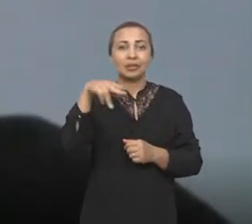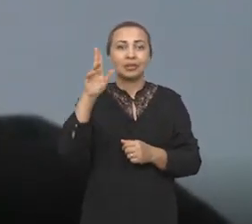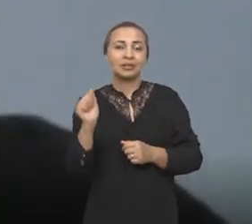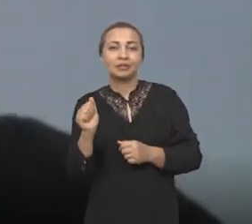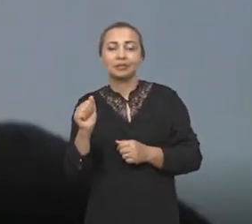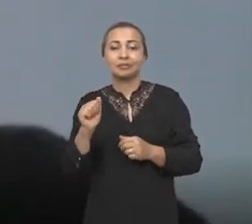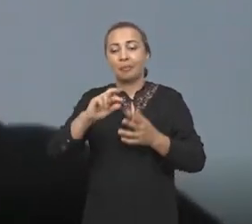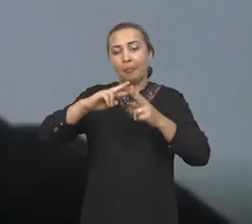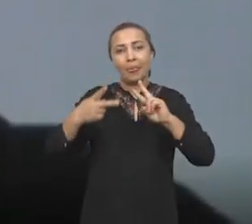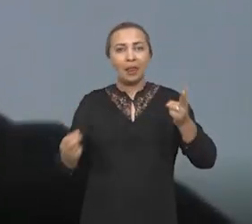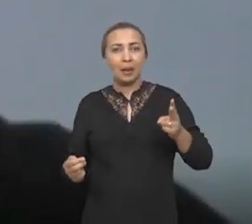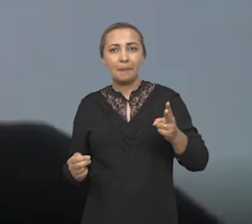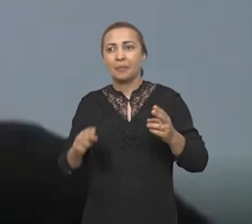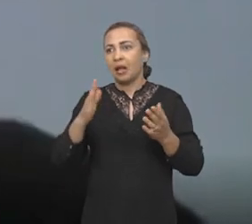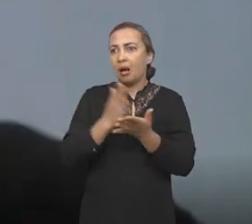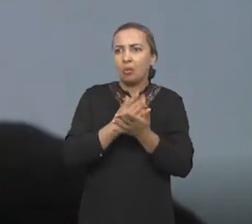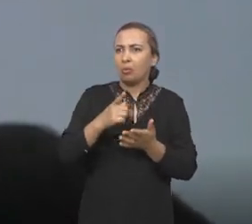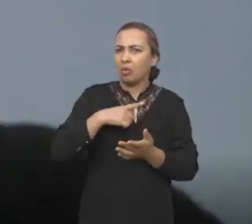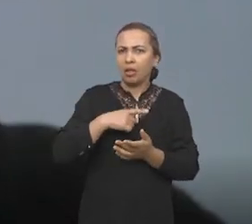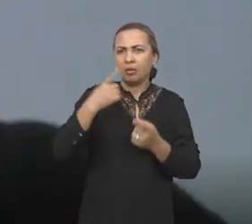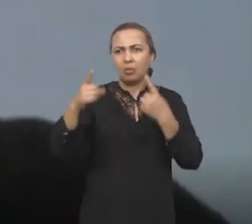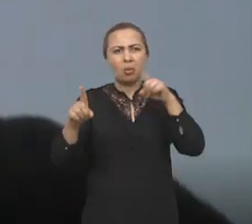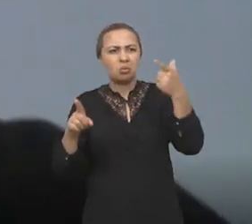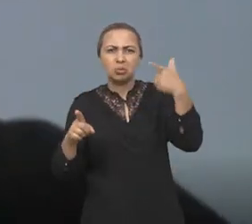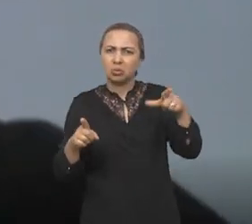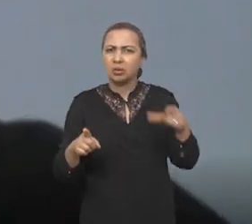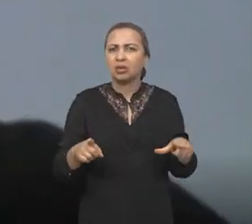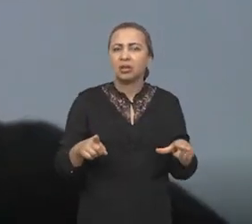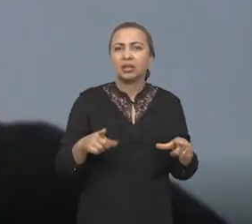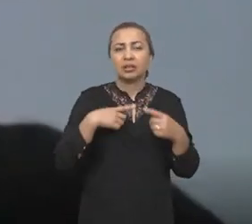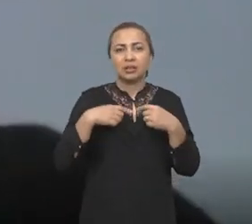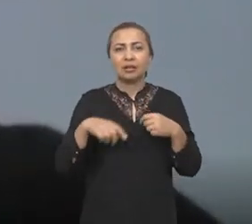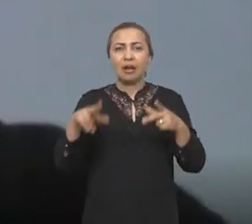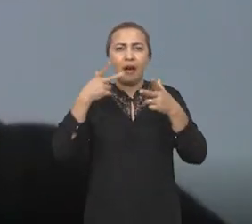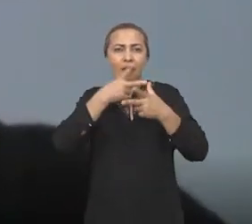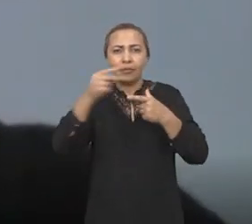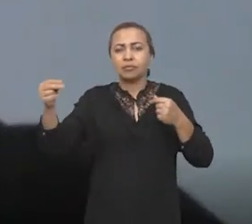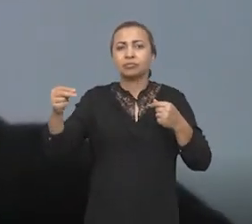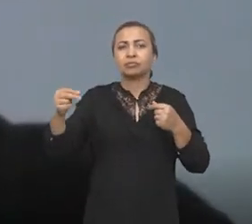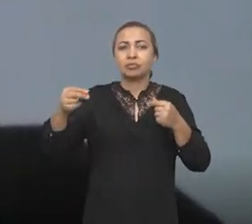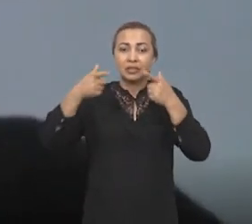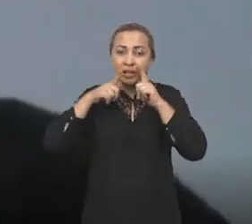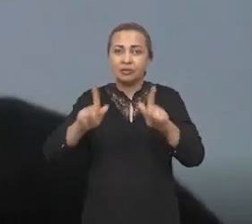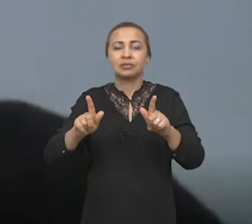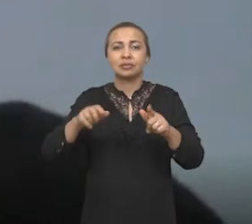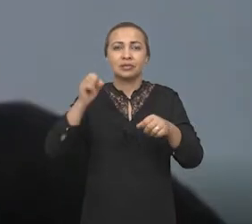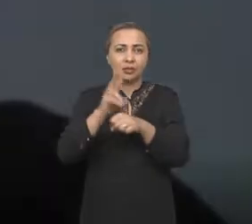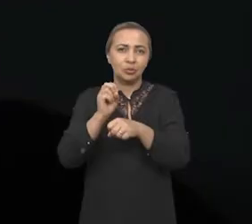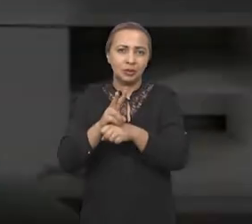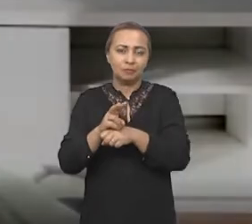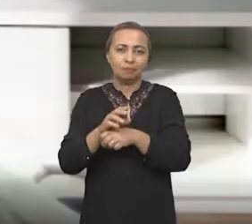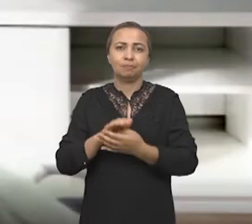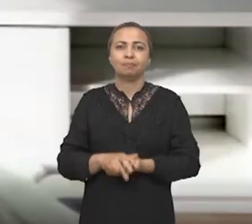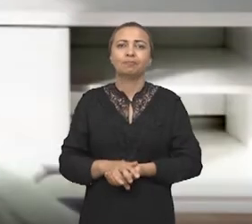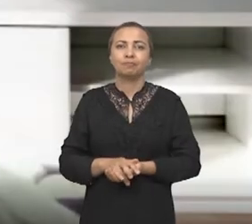uns têm e outros não têm, uns mais intensos, outros menos intensos, que leva a essa velocidade de agressividade da doença e que leva mais rapidamente ao óbito.